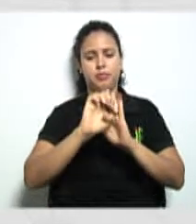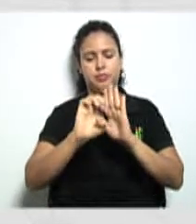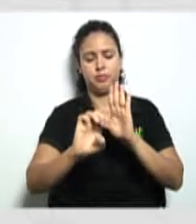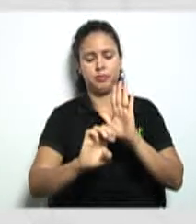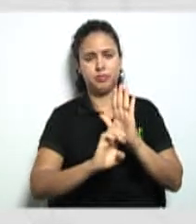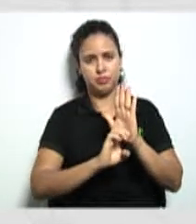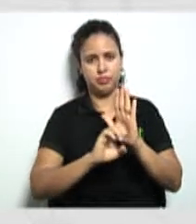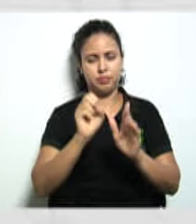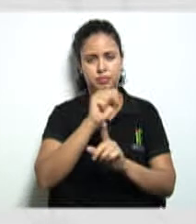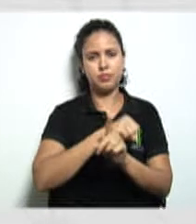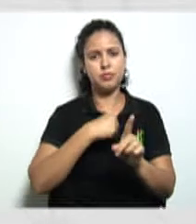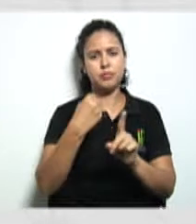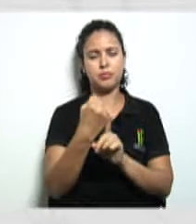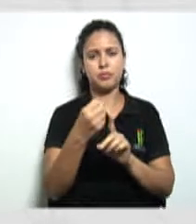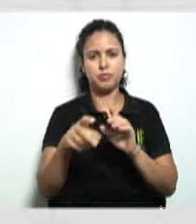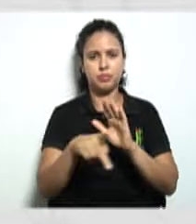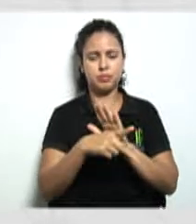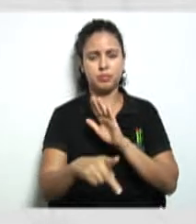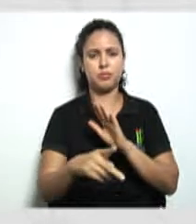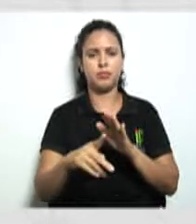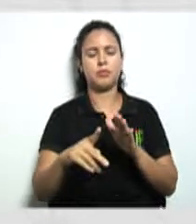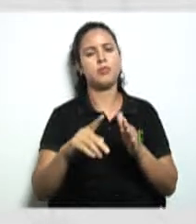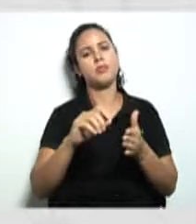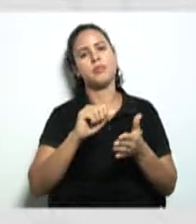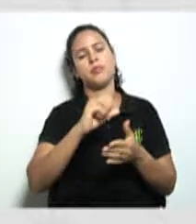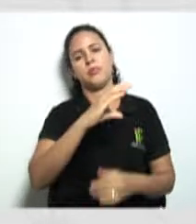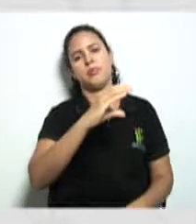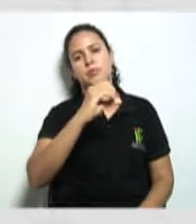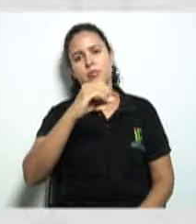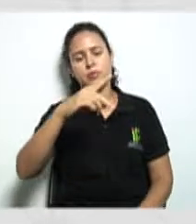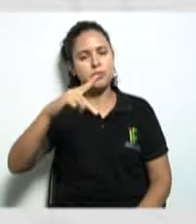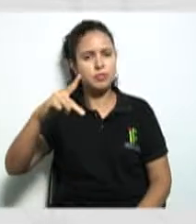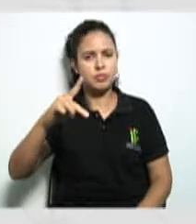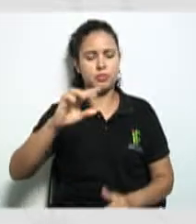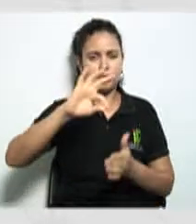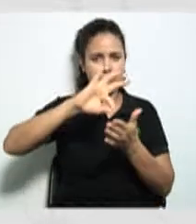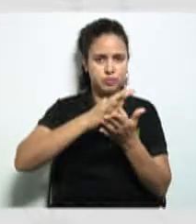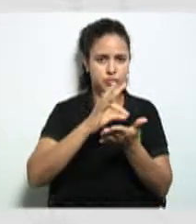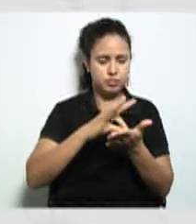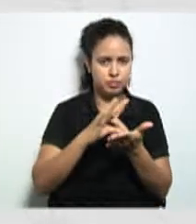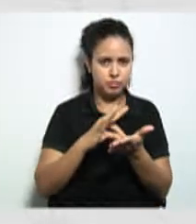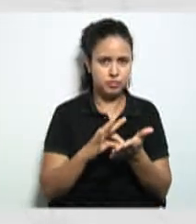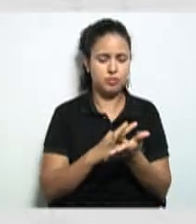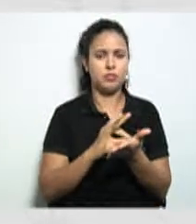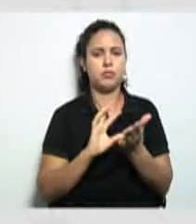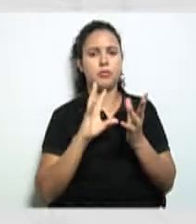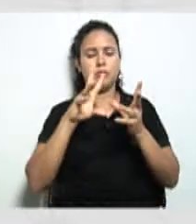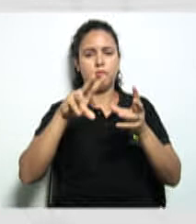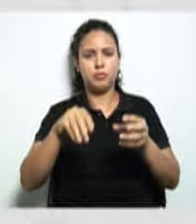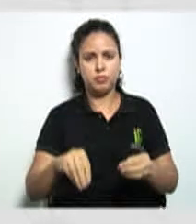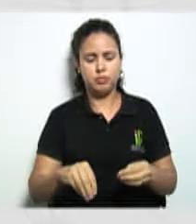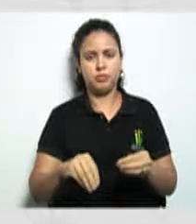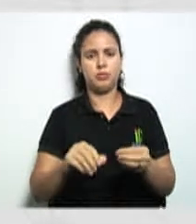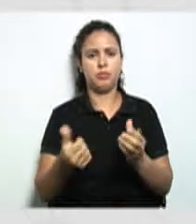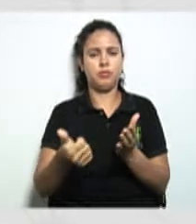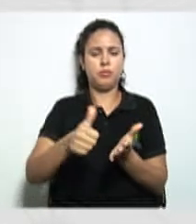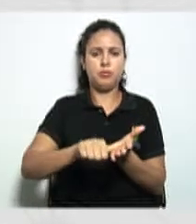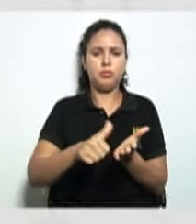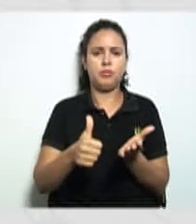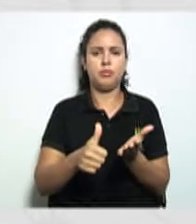da cooperativa também assinada por quem por todos os seus fundadores